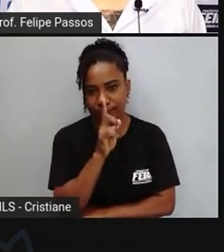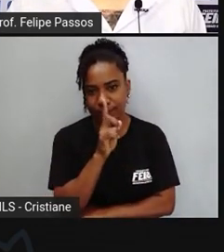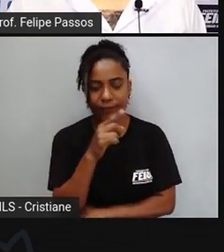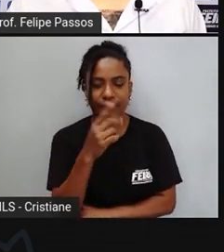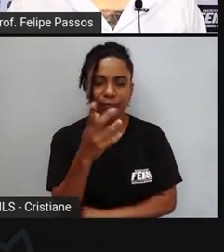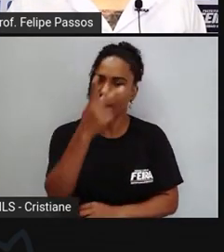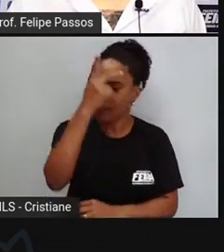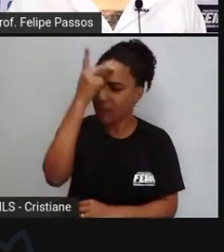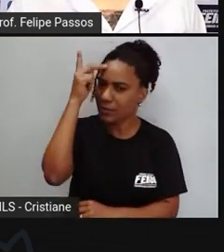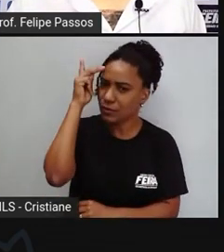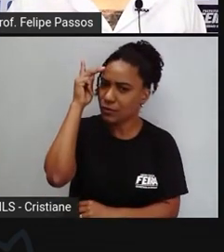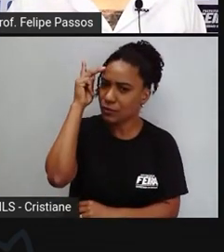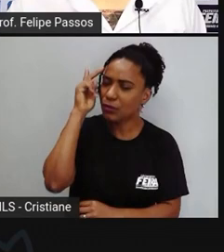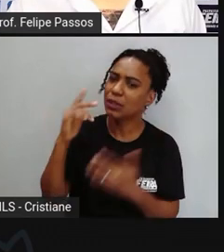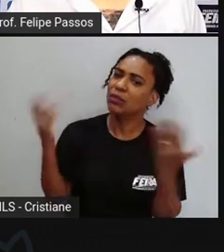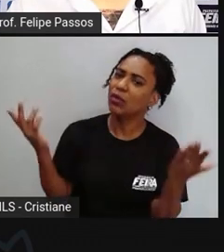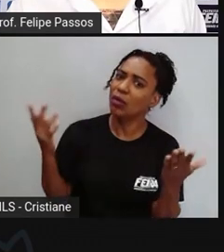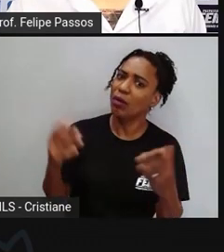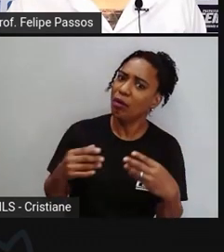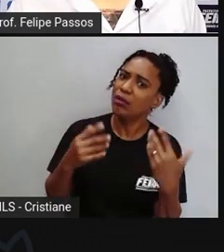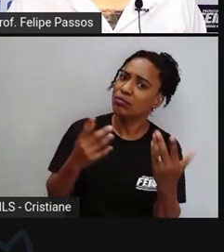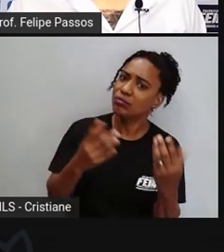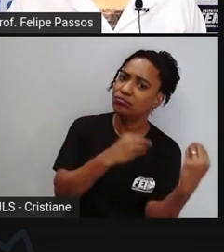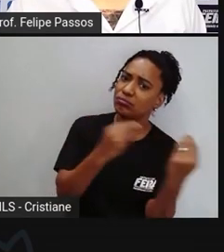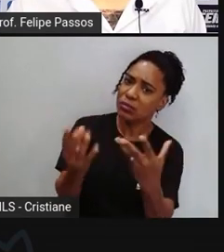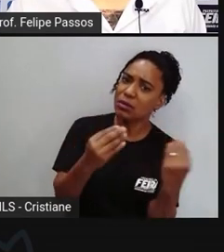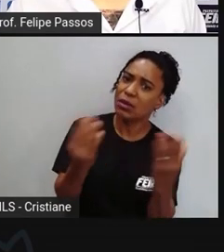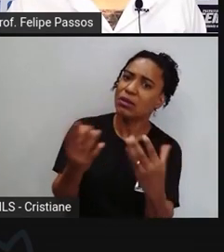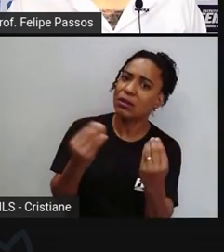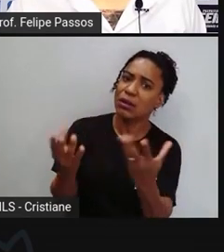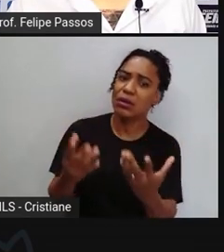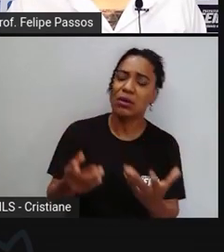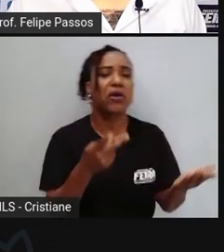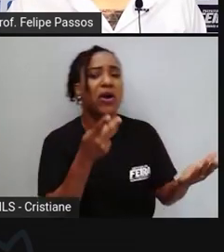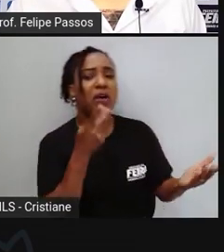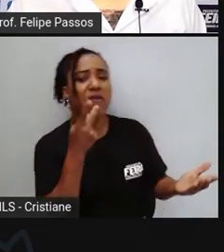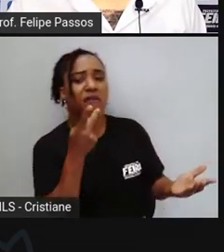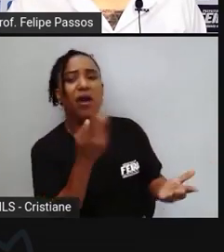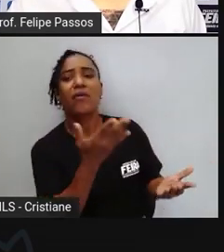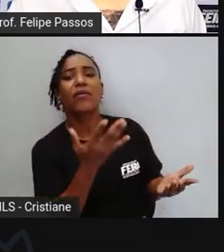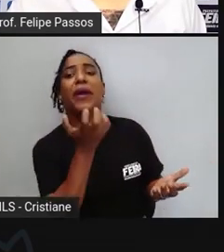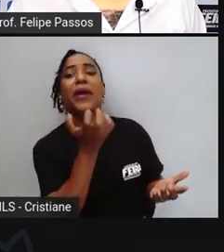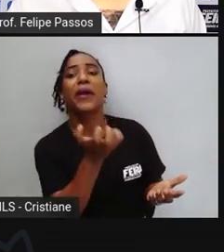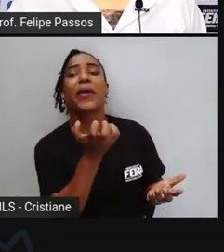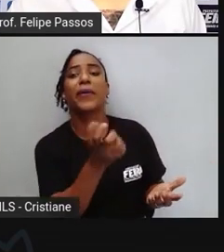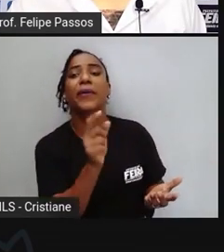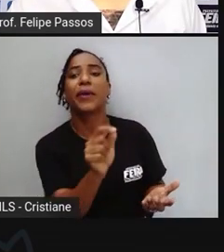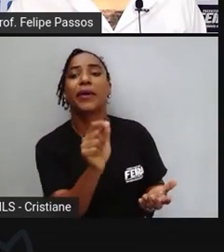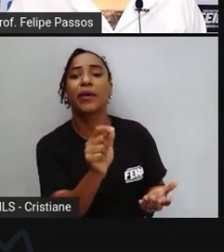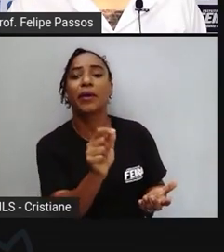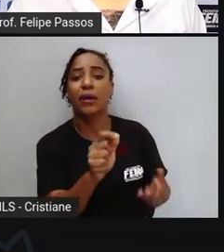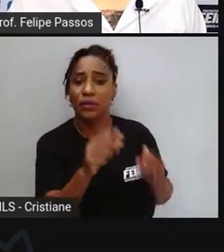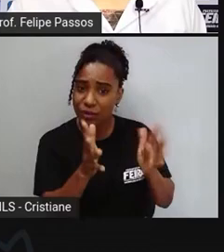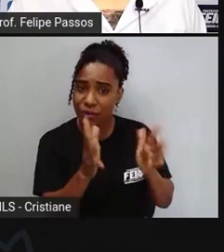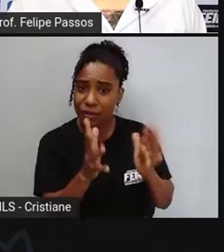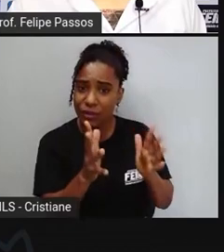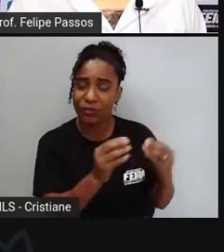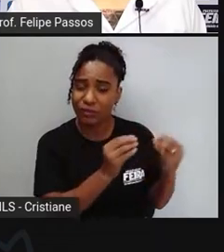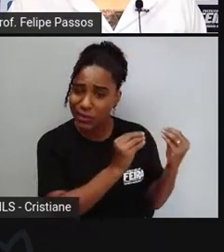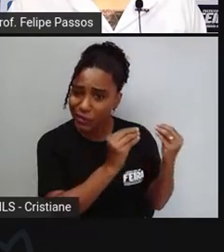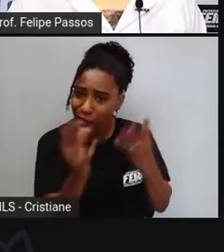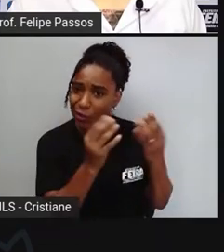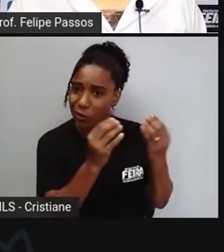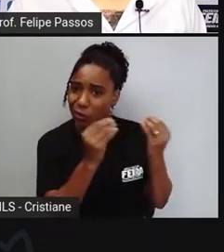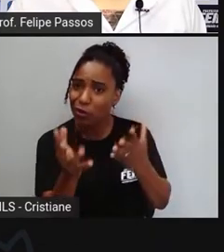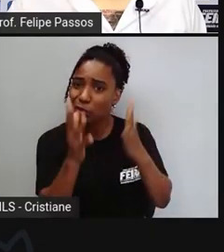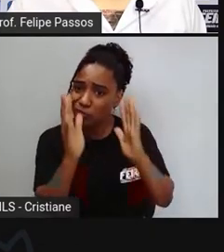paciência e perguntou o que é que o senhor quer nós já oferecemos